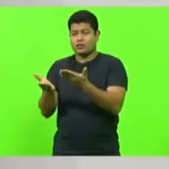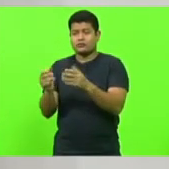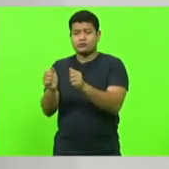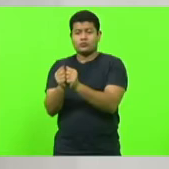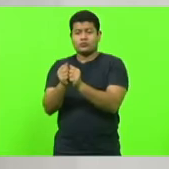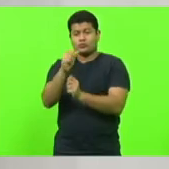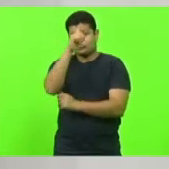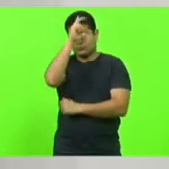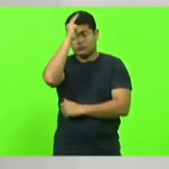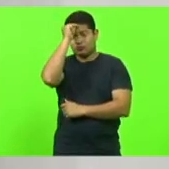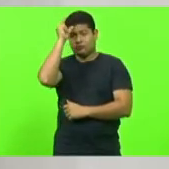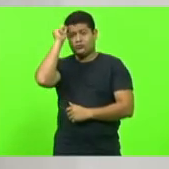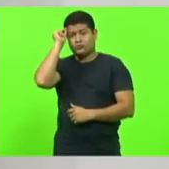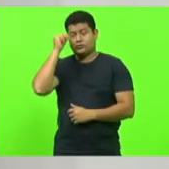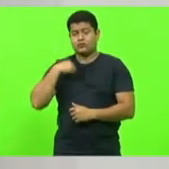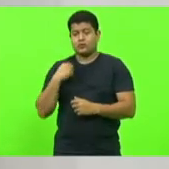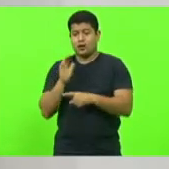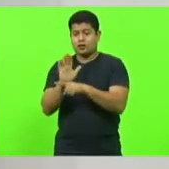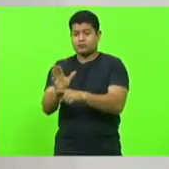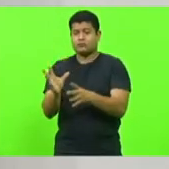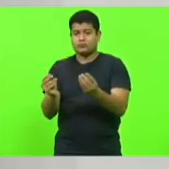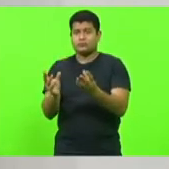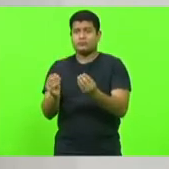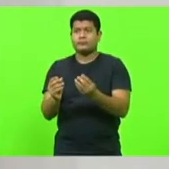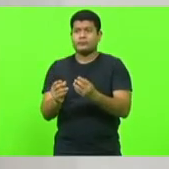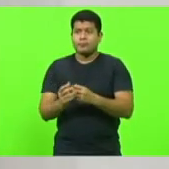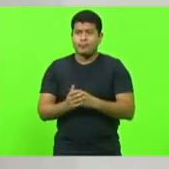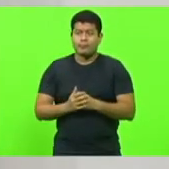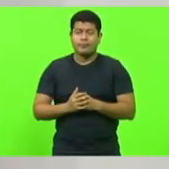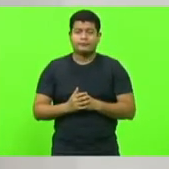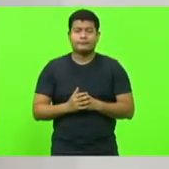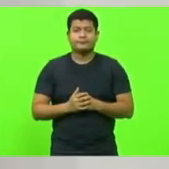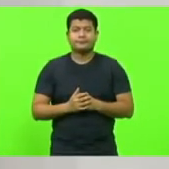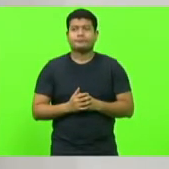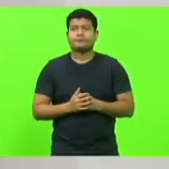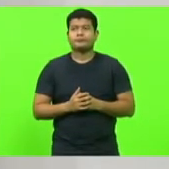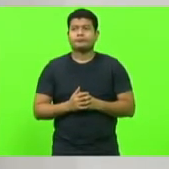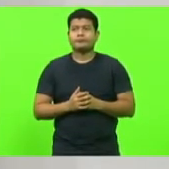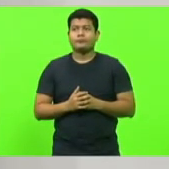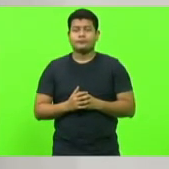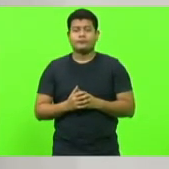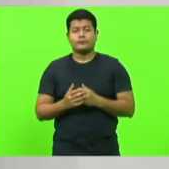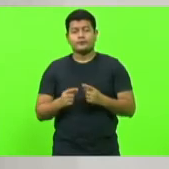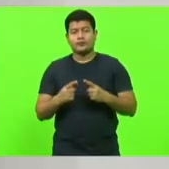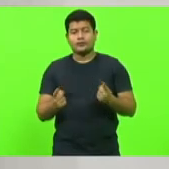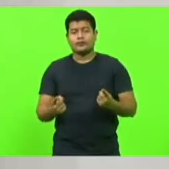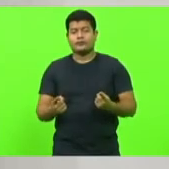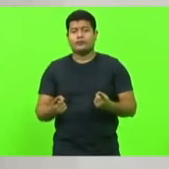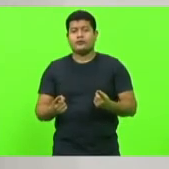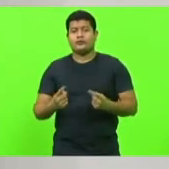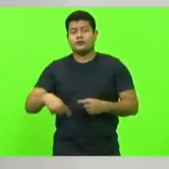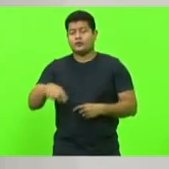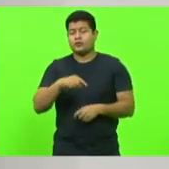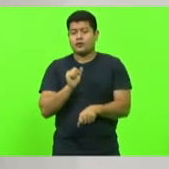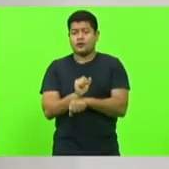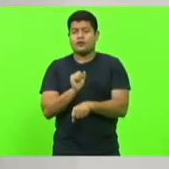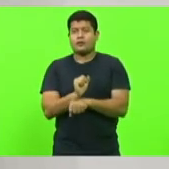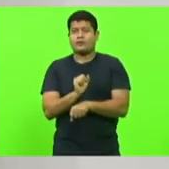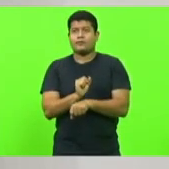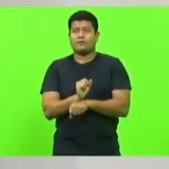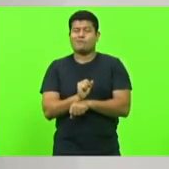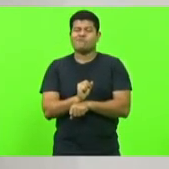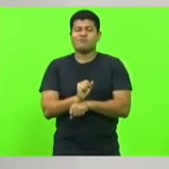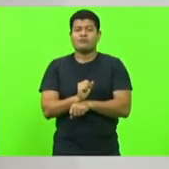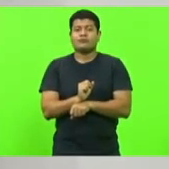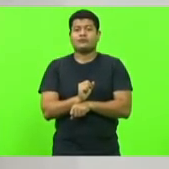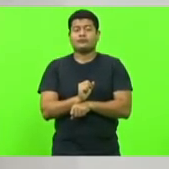grandes resultados aí para o nosso Estado de Santa Catarina. Então, esperamos que, realmente,